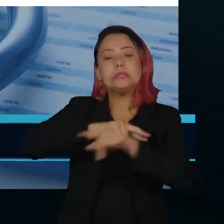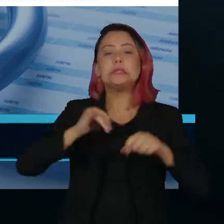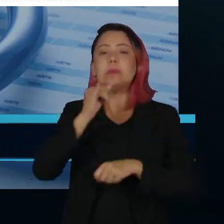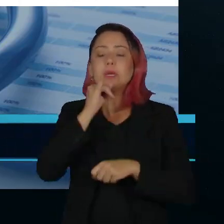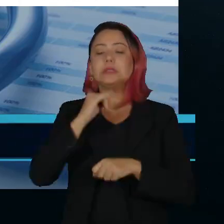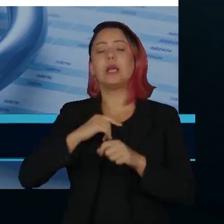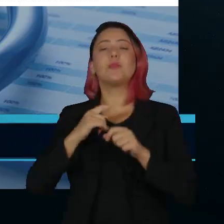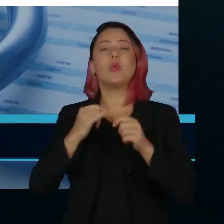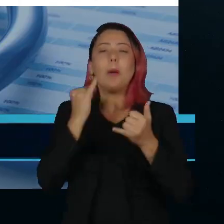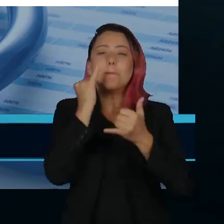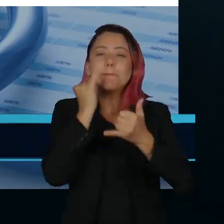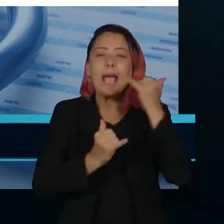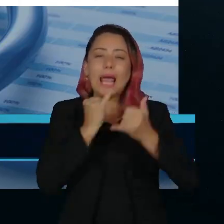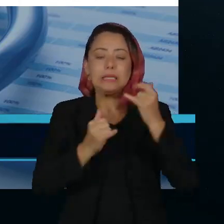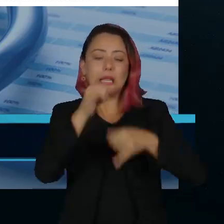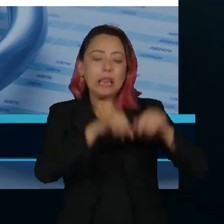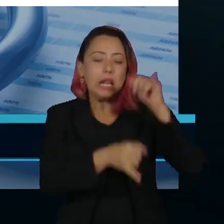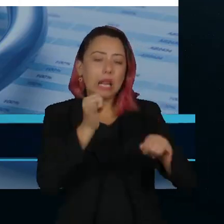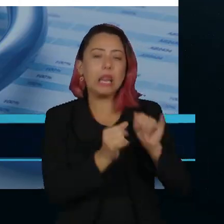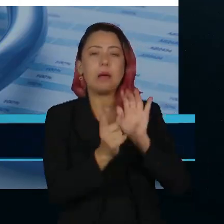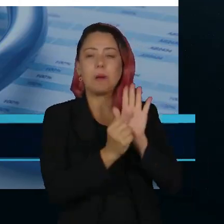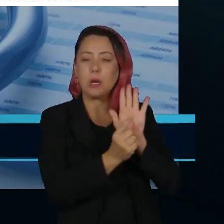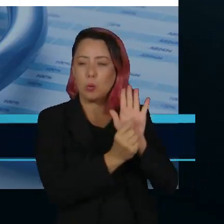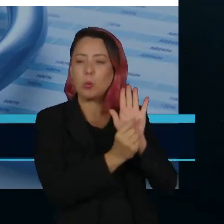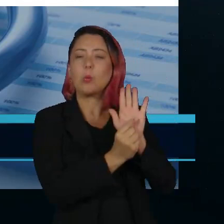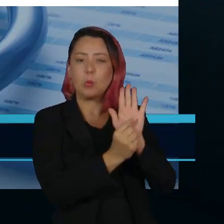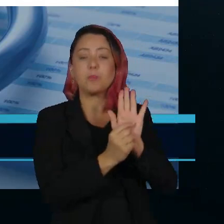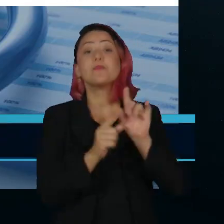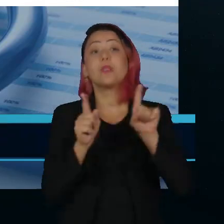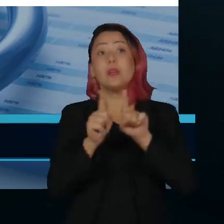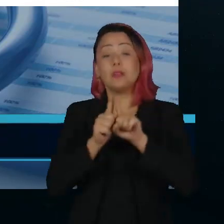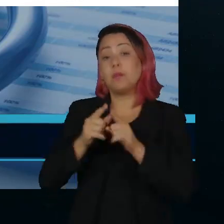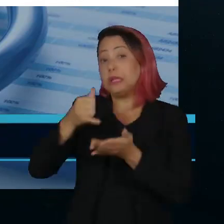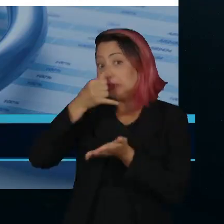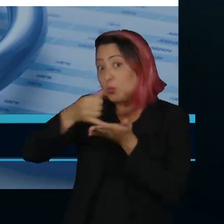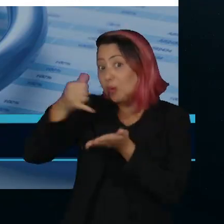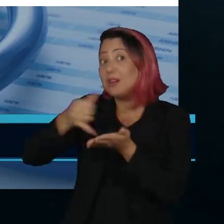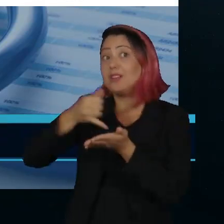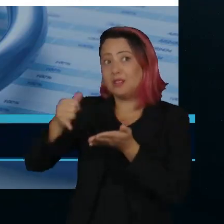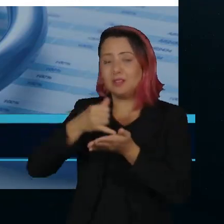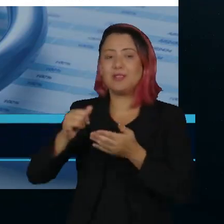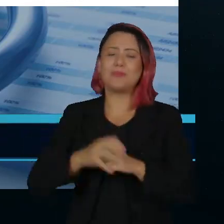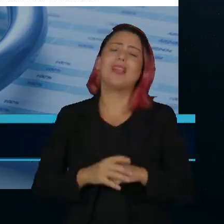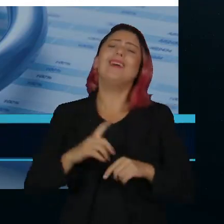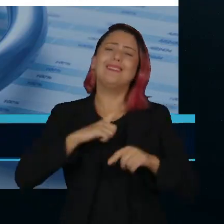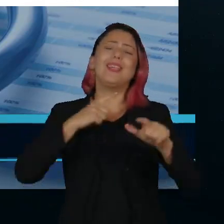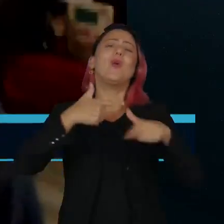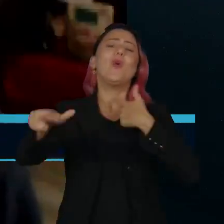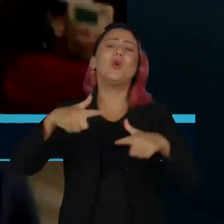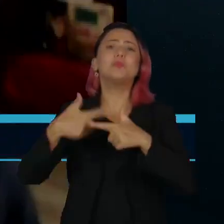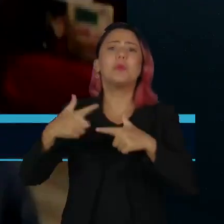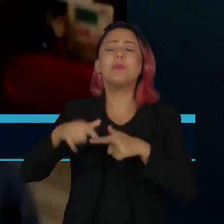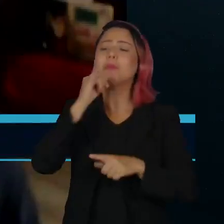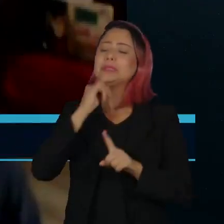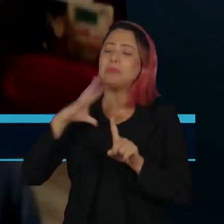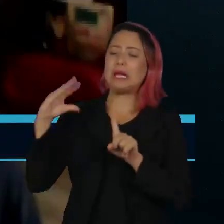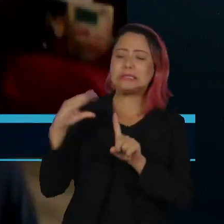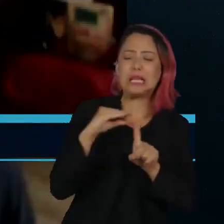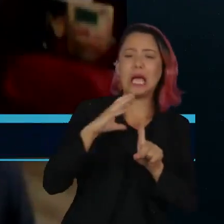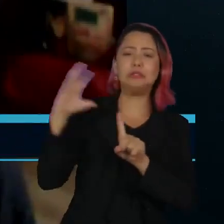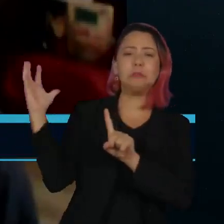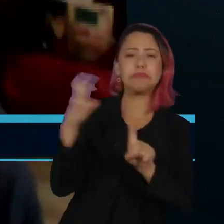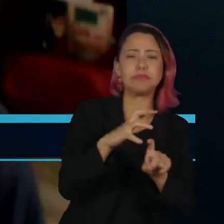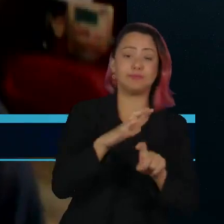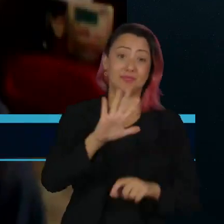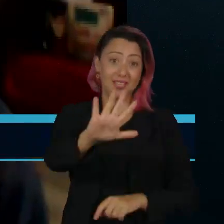do abuso de cafeína, como transtornos que podem ser consequência de jornadas exaustivas e assédio moral no trabalho. A gente esquece que a